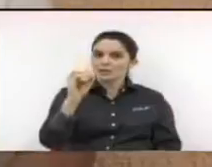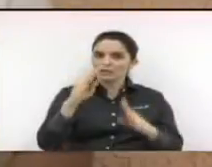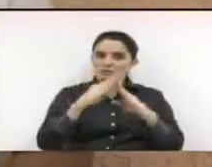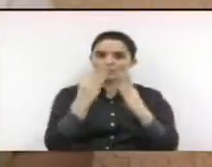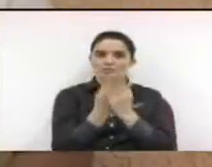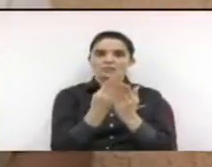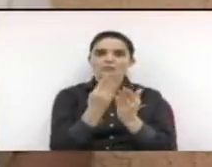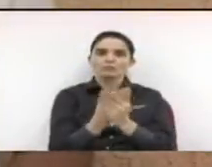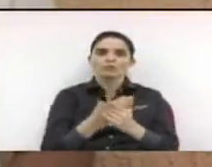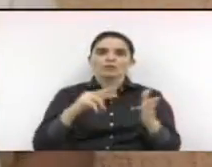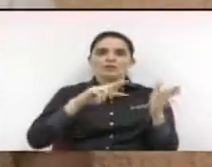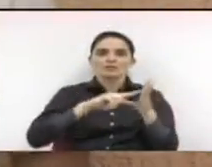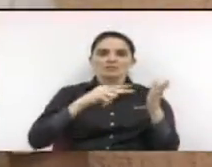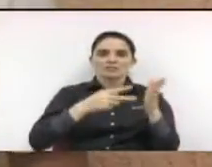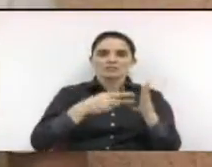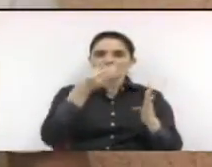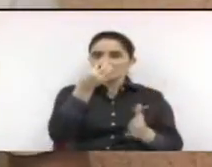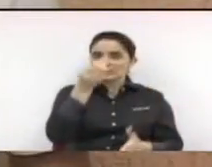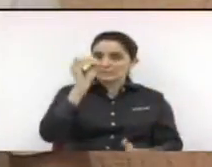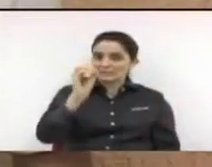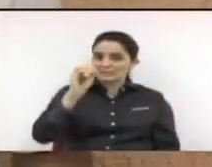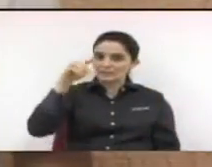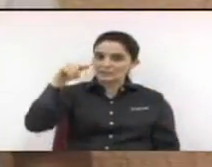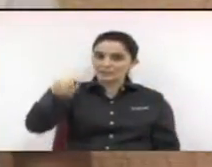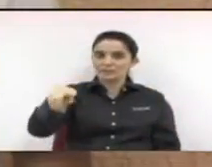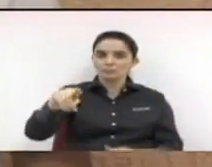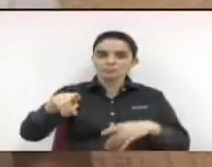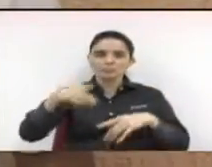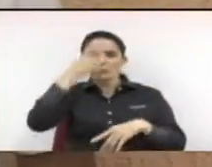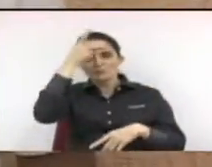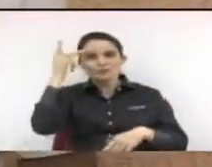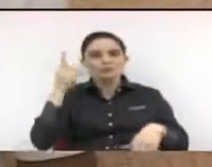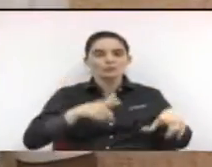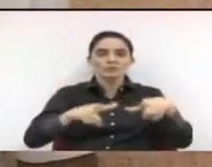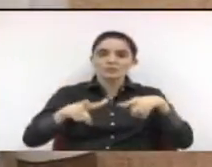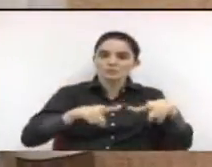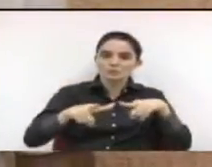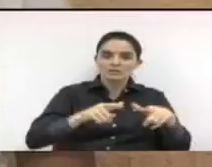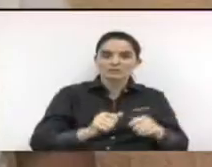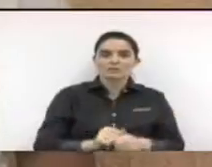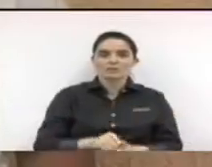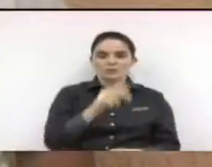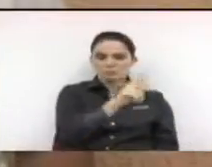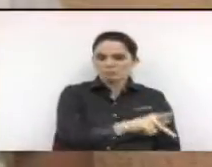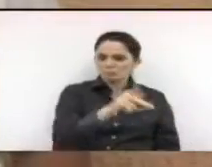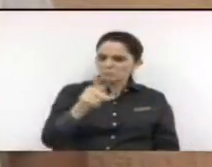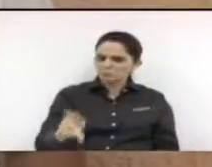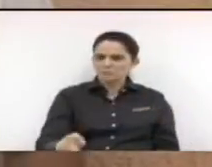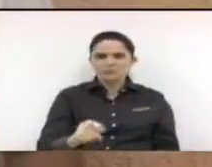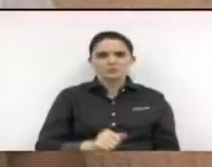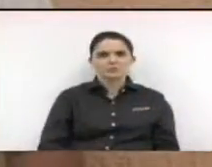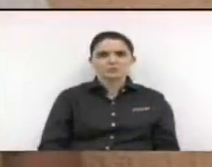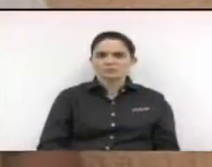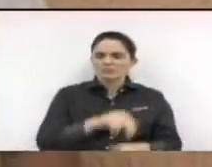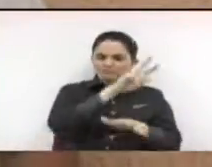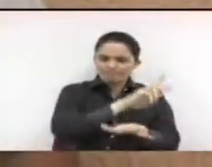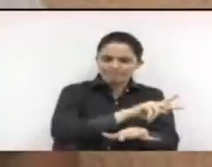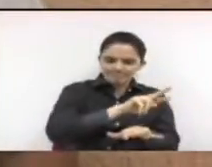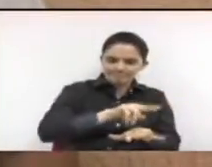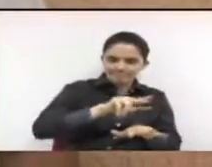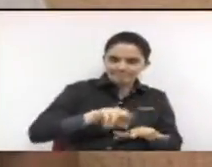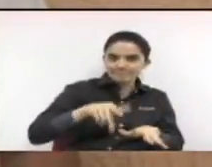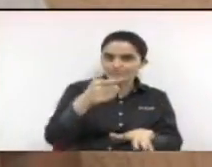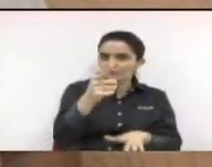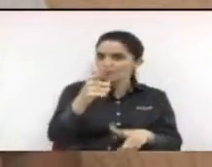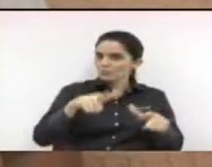são 60 mil trabalhadores entre professores, docentes que trabalham na escola que vão perder o seu